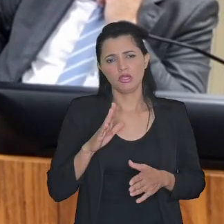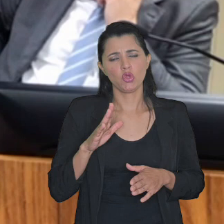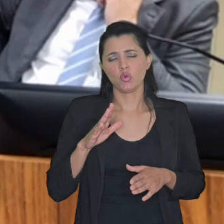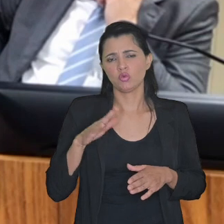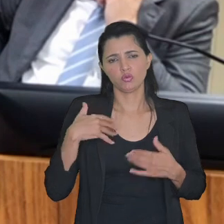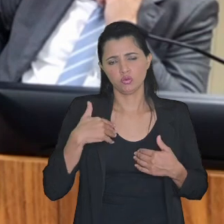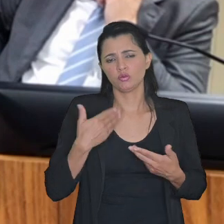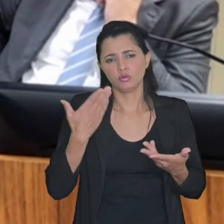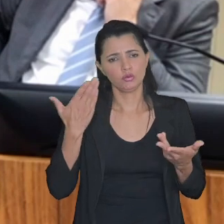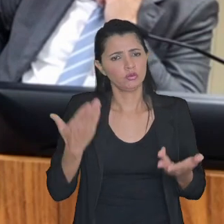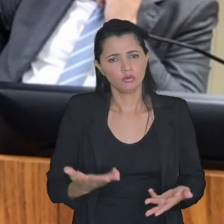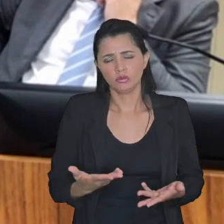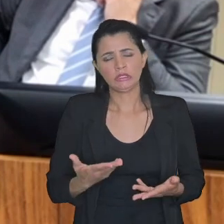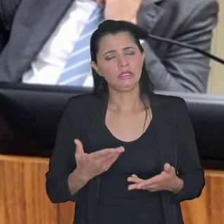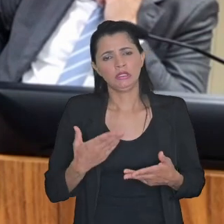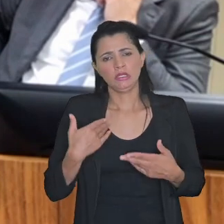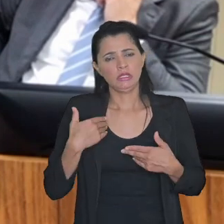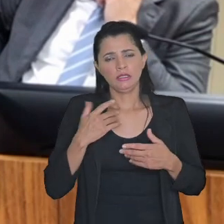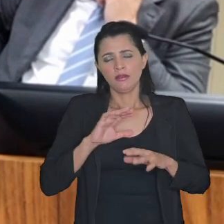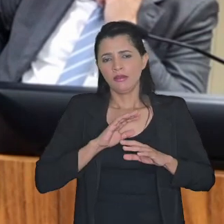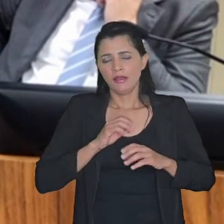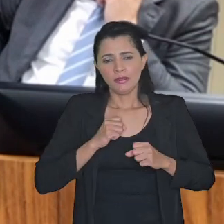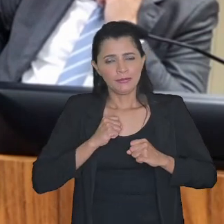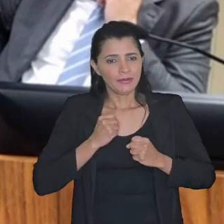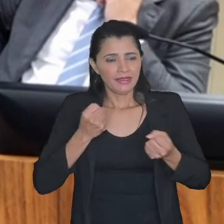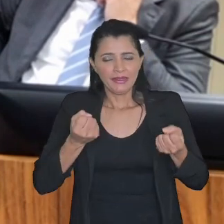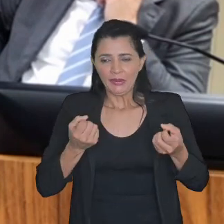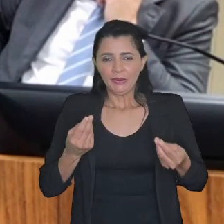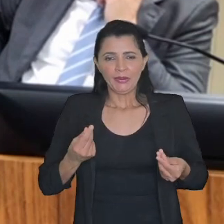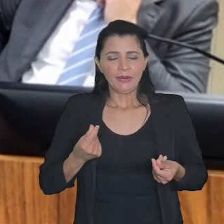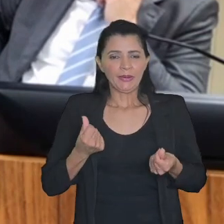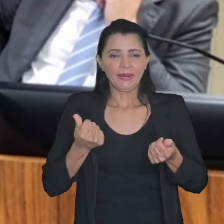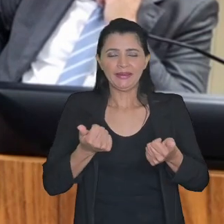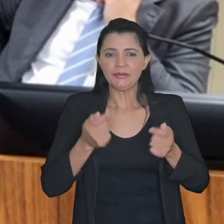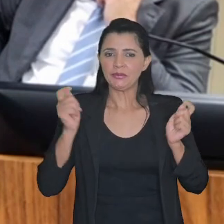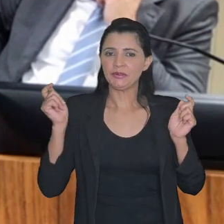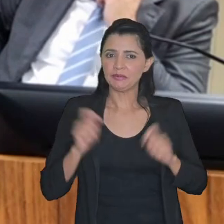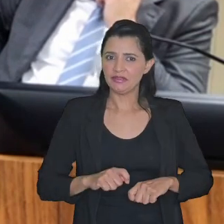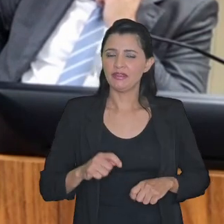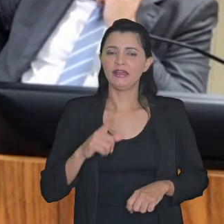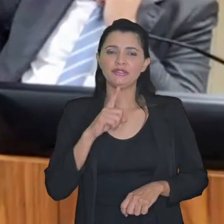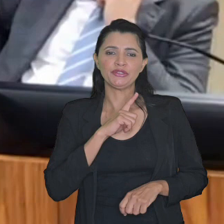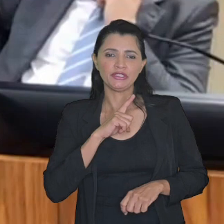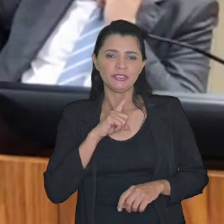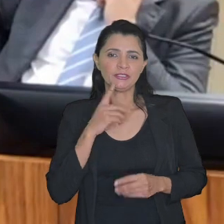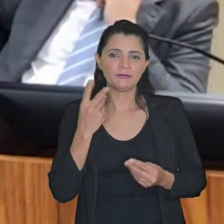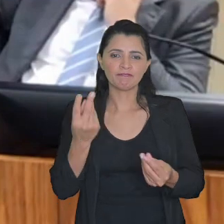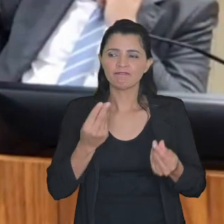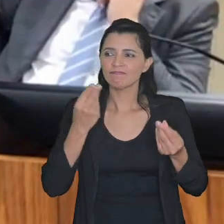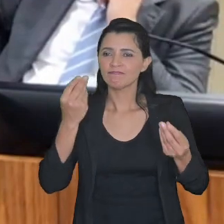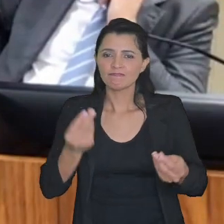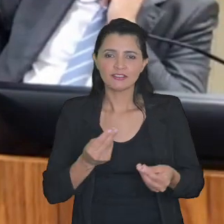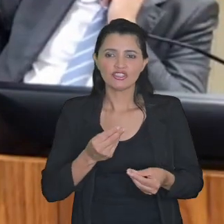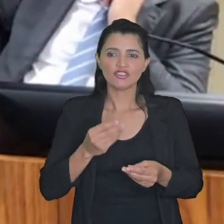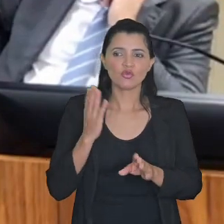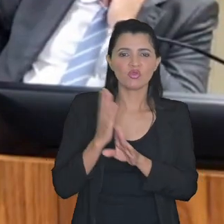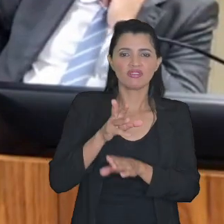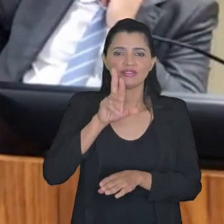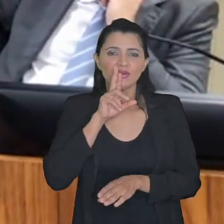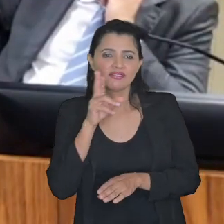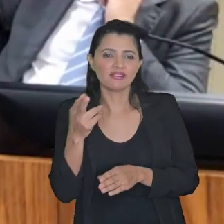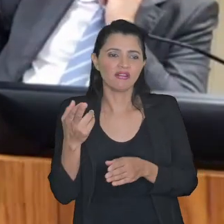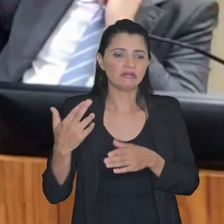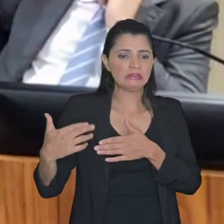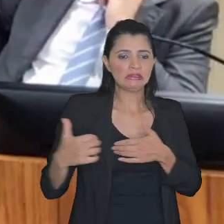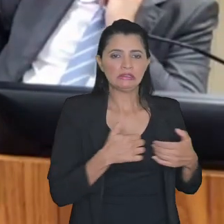extrema extremamente entusiasmado com a possibilidade de soluções